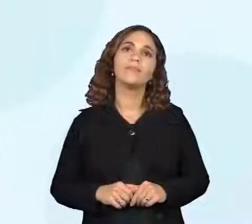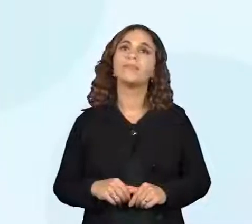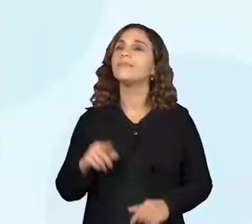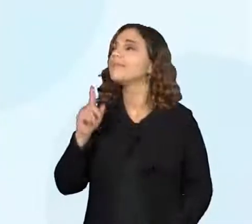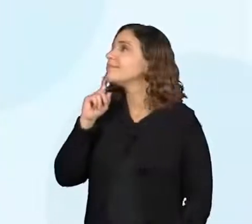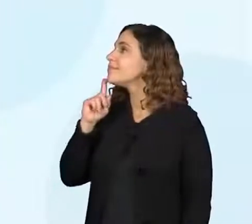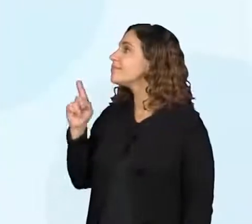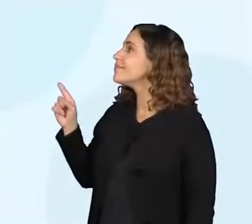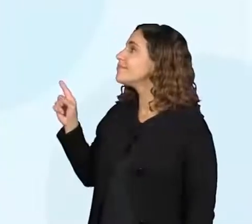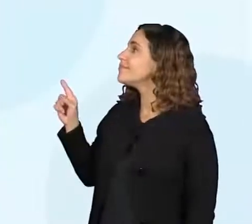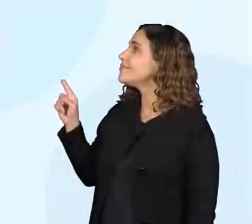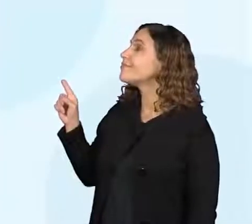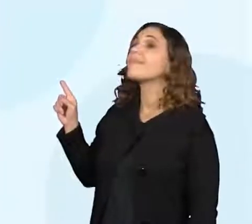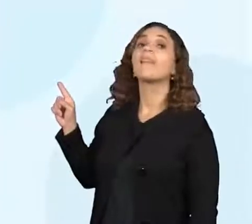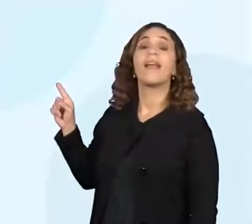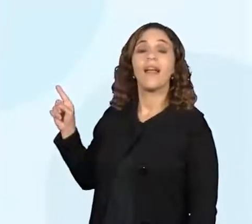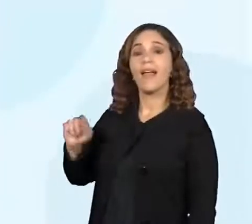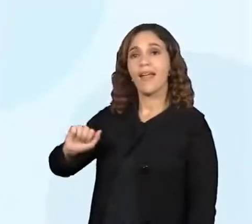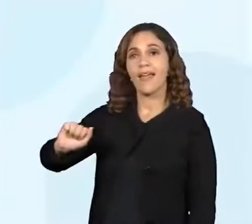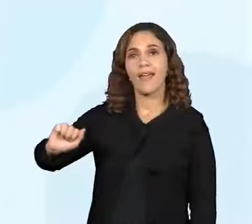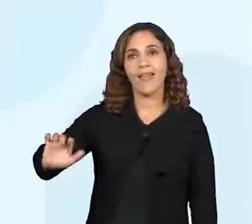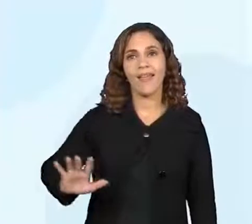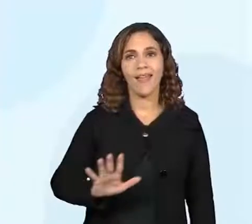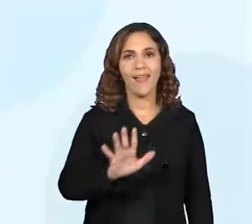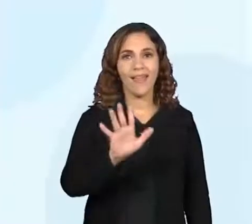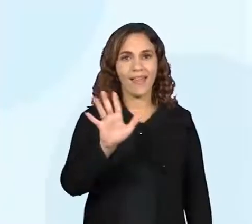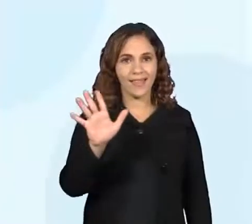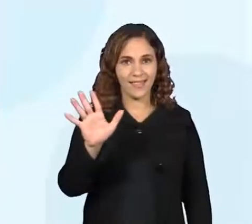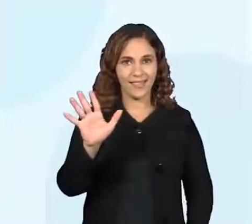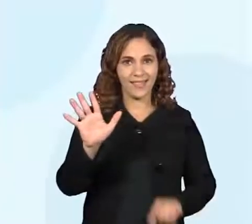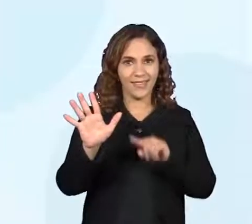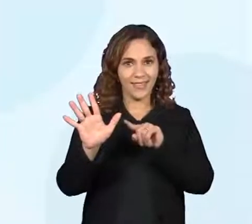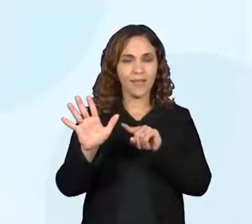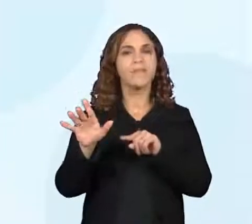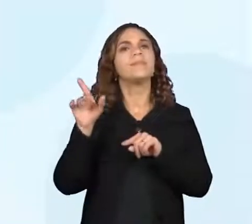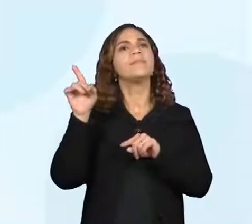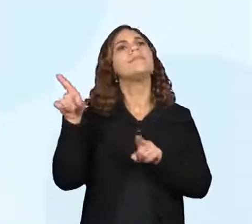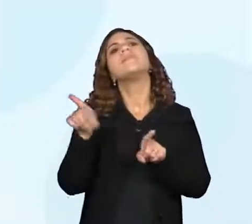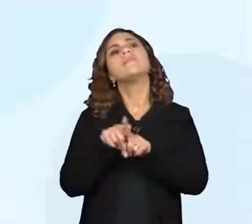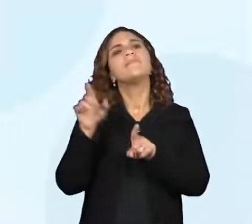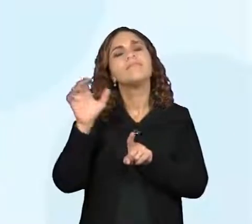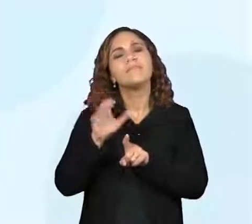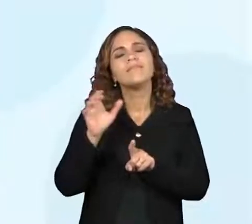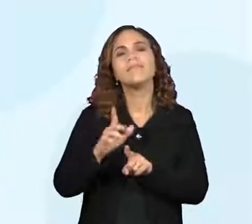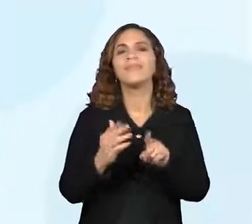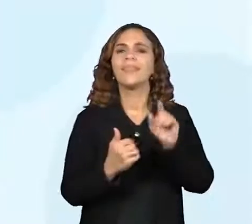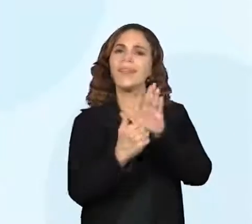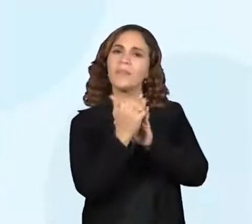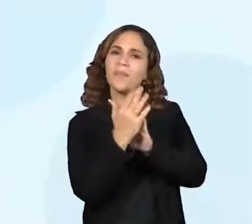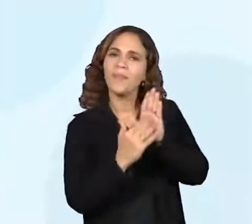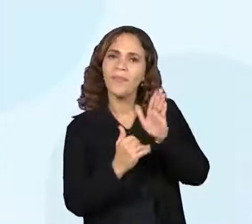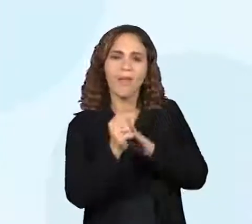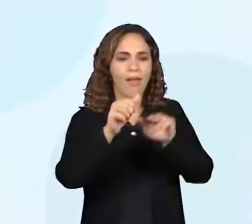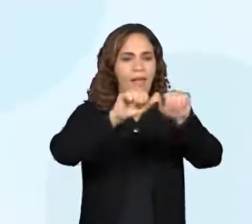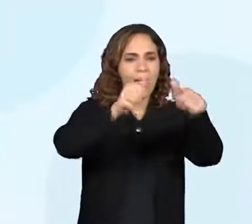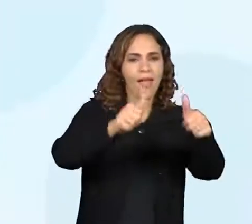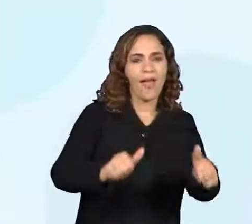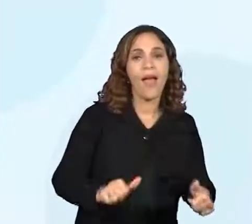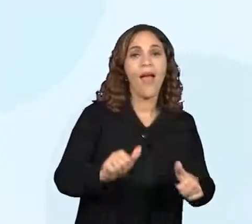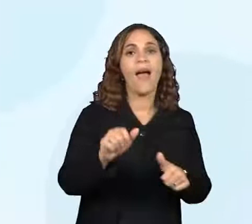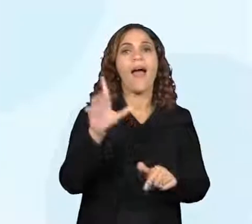A cultura asiática com as artes plásticas, o cinema que eu amo